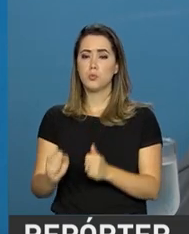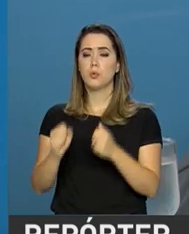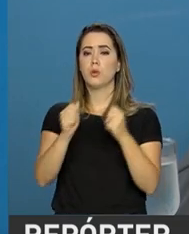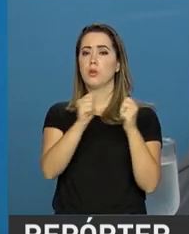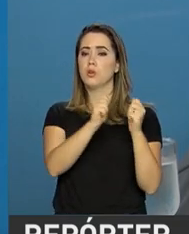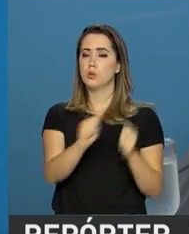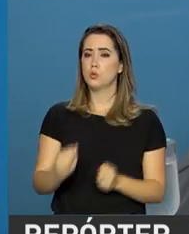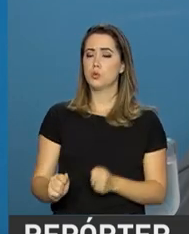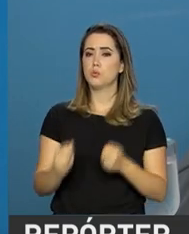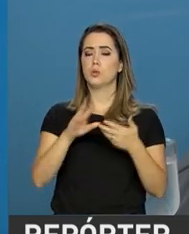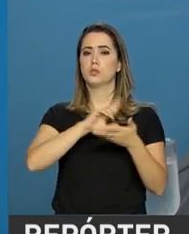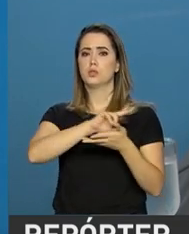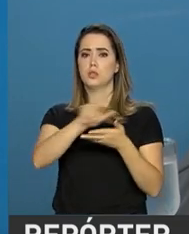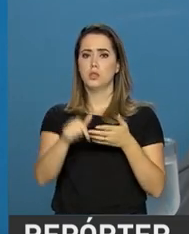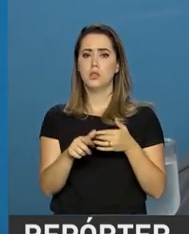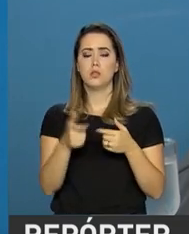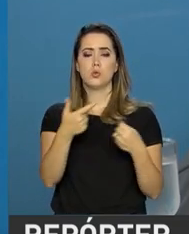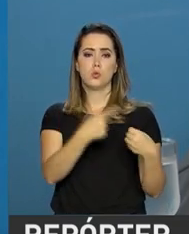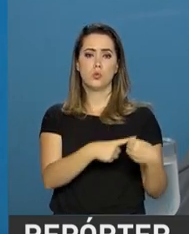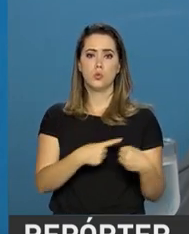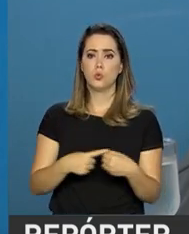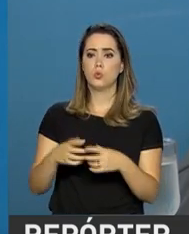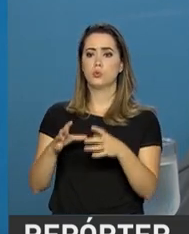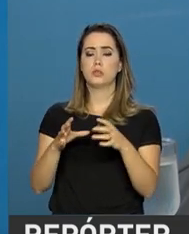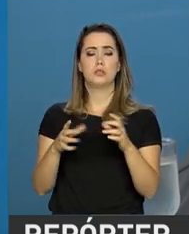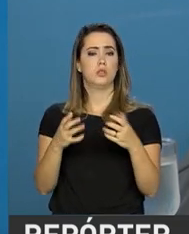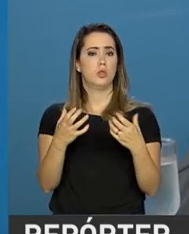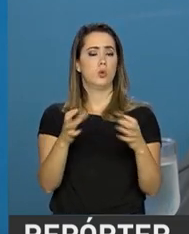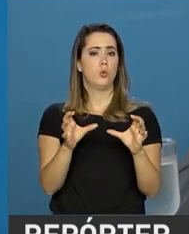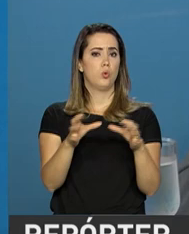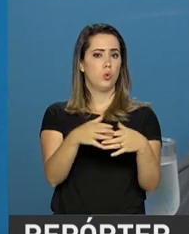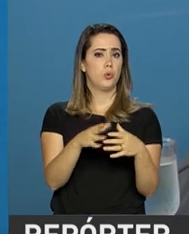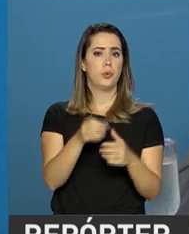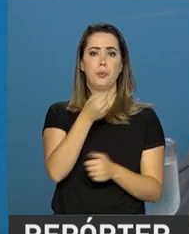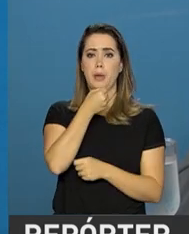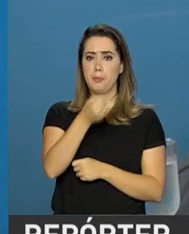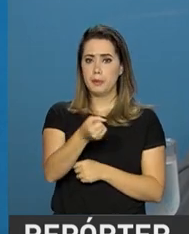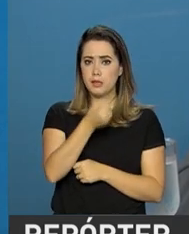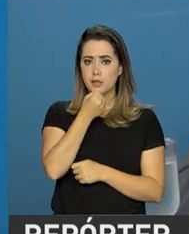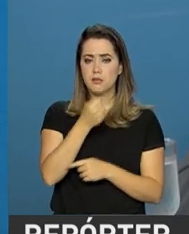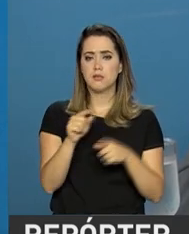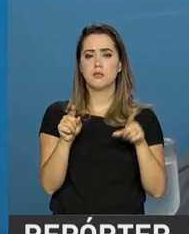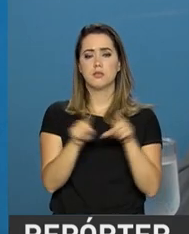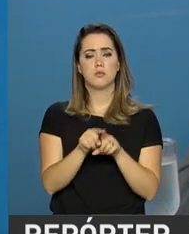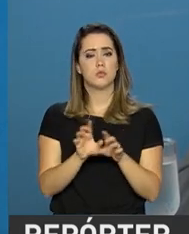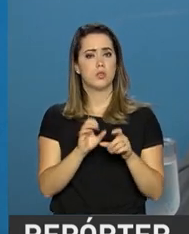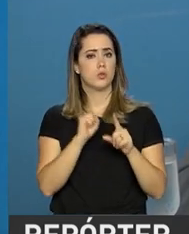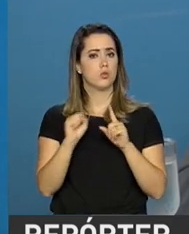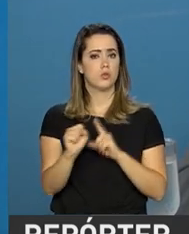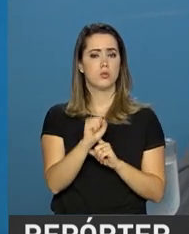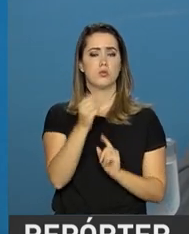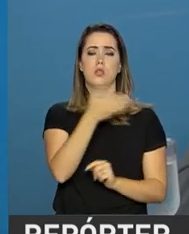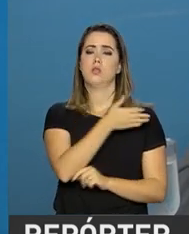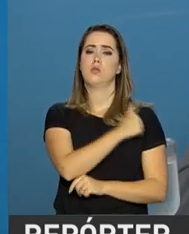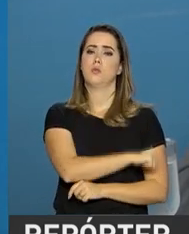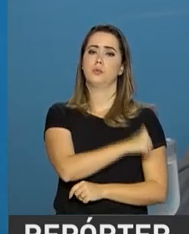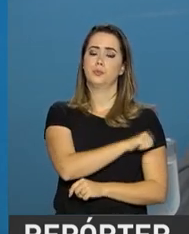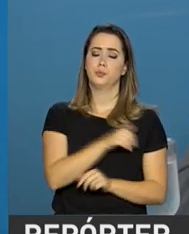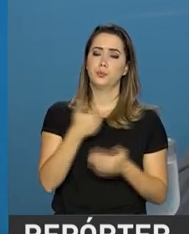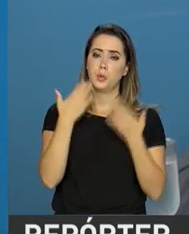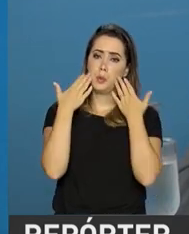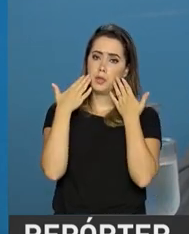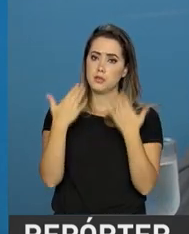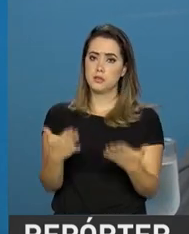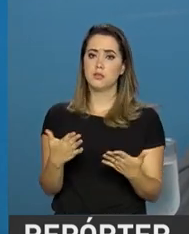eventualmente federais, de outros órgãos, da imprensa, enfim, da sociedade do Rio de Janeiro, para a